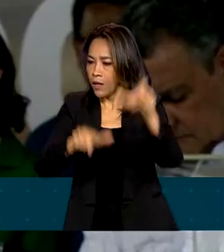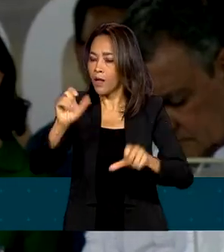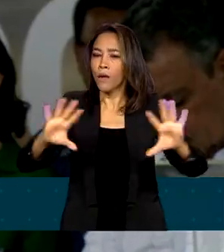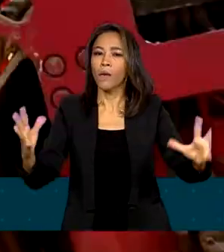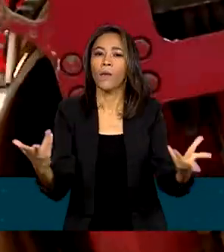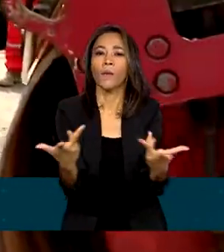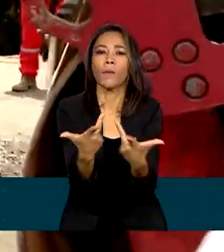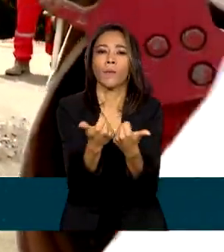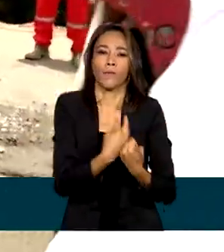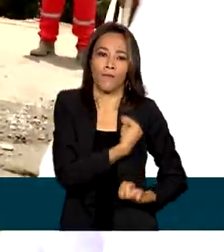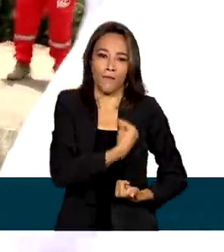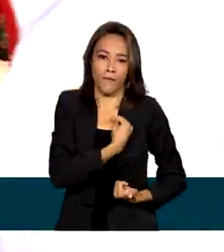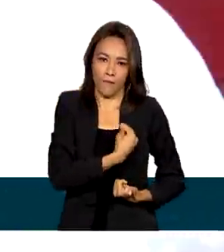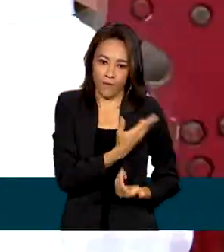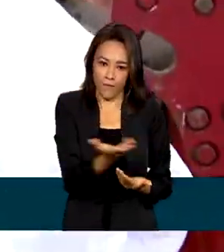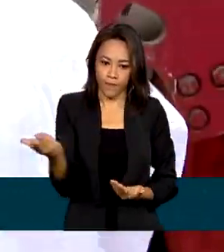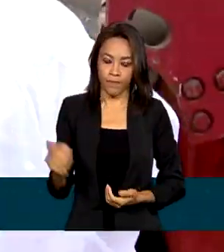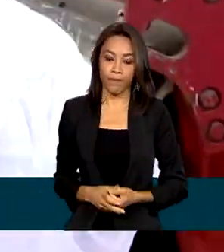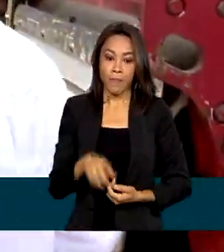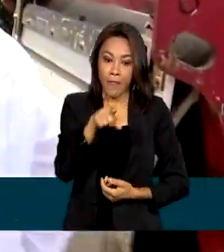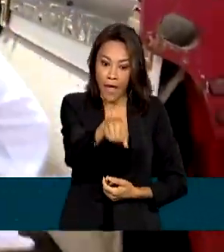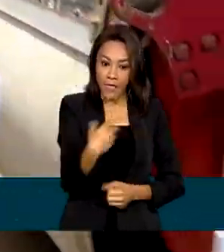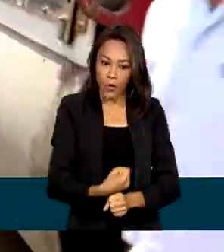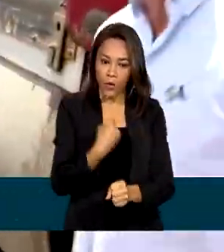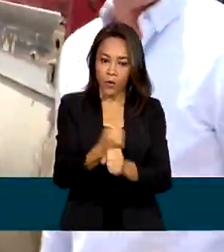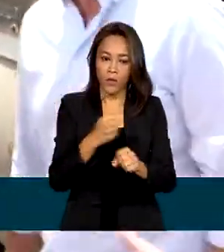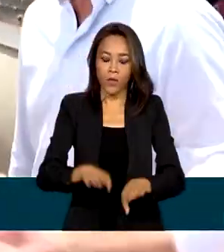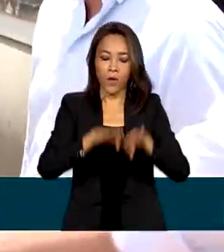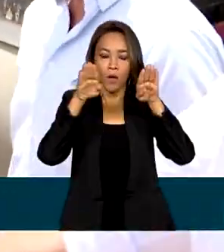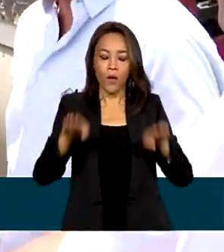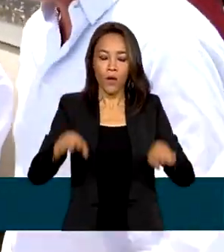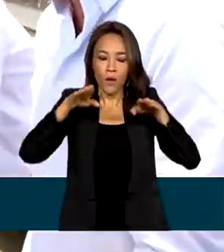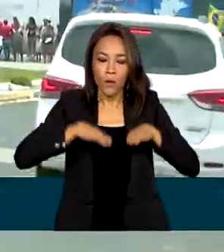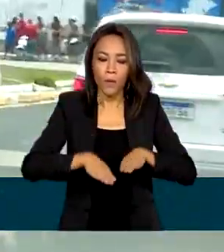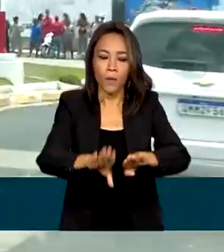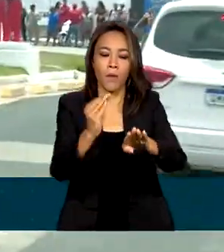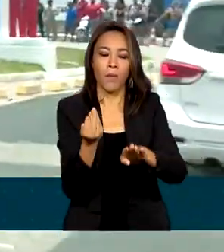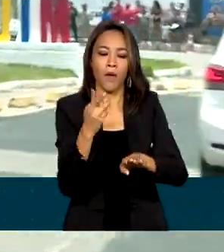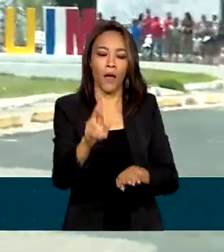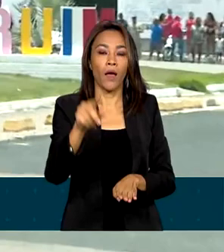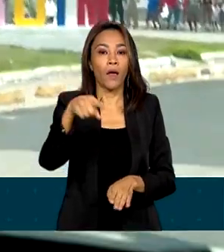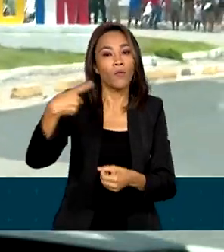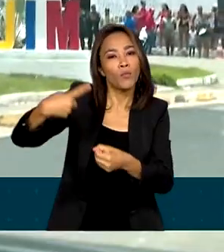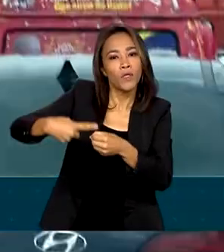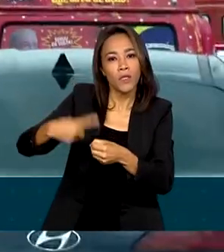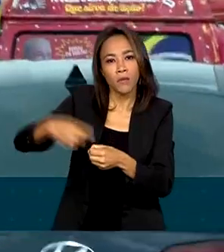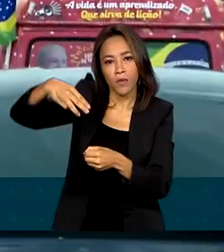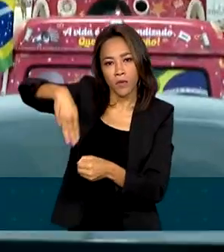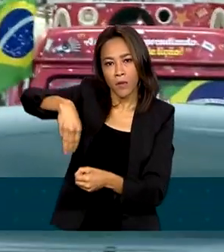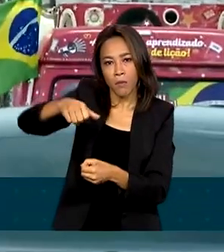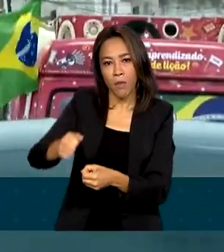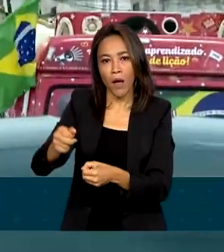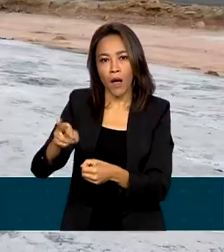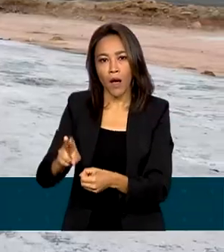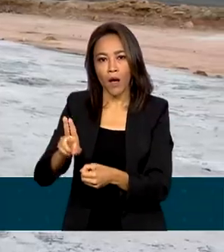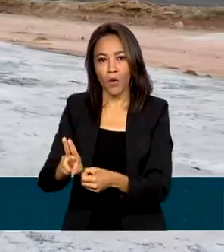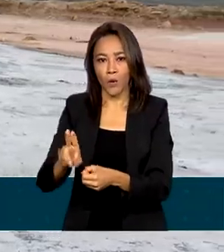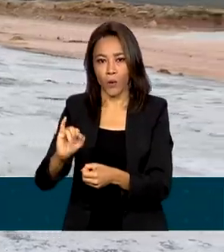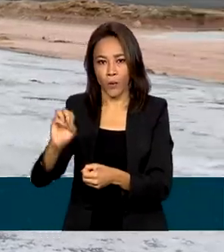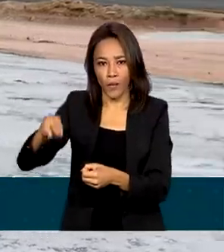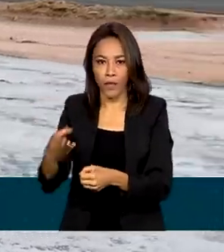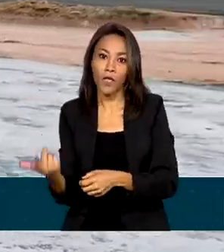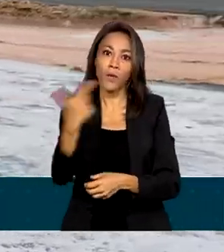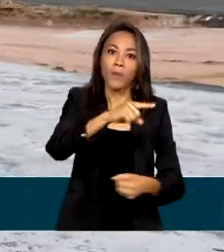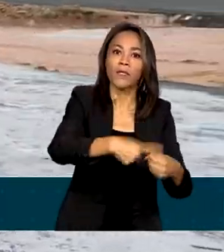as pessoas. As obras de duplicação visitadas pelo presidente Lula ficam entre os municípios de Maruim e Laranjeiras. Os